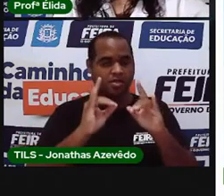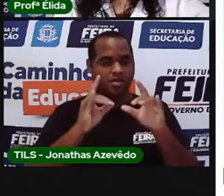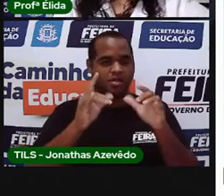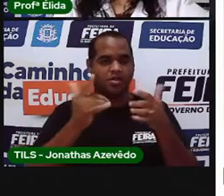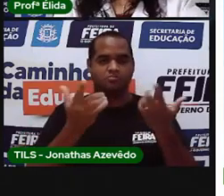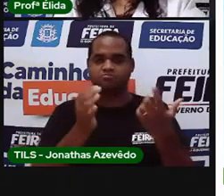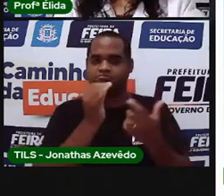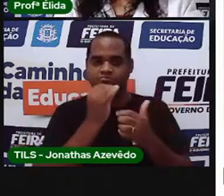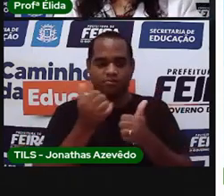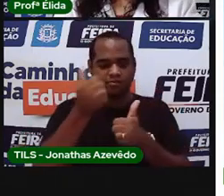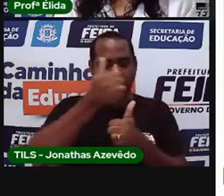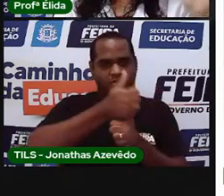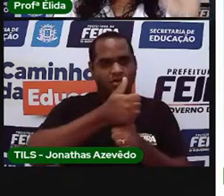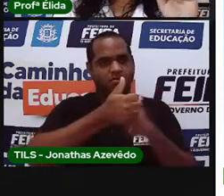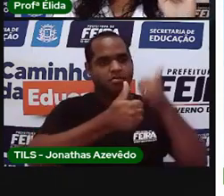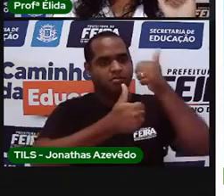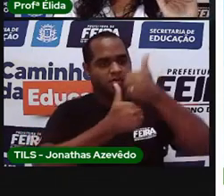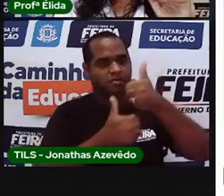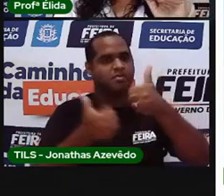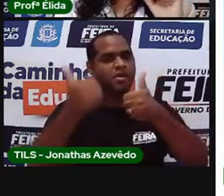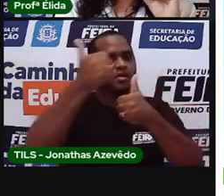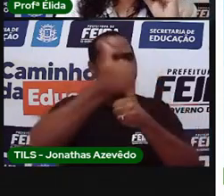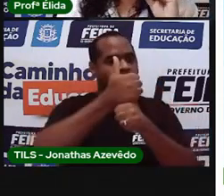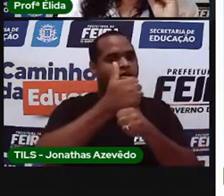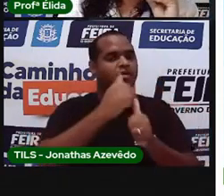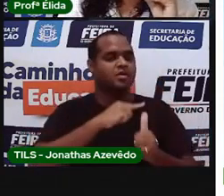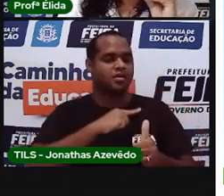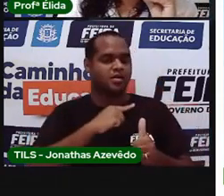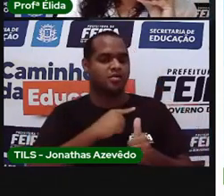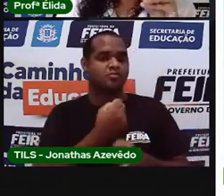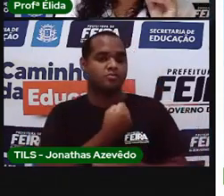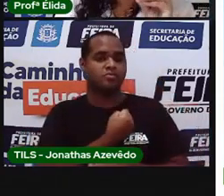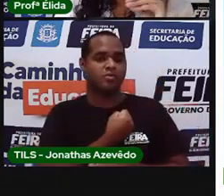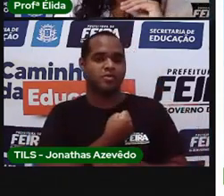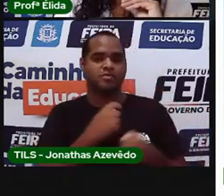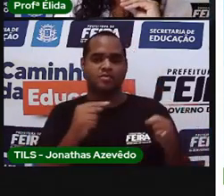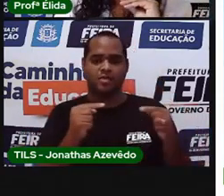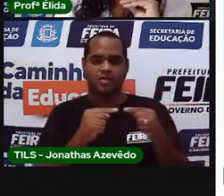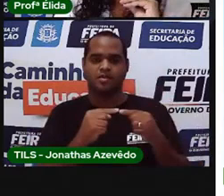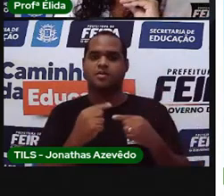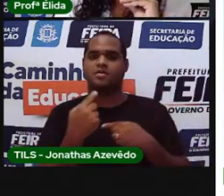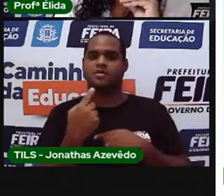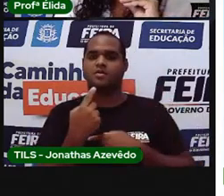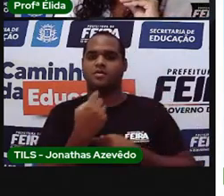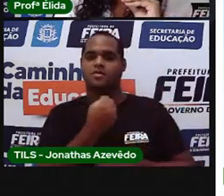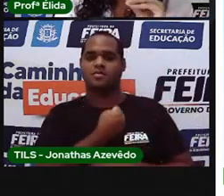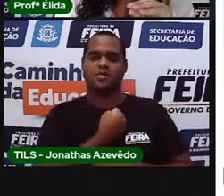vários andares. A pró colocou o número ordinal.